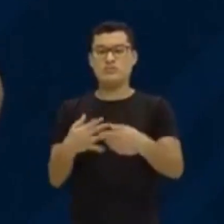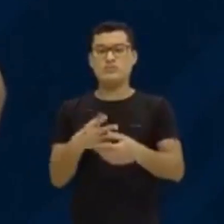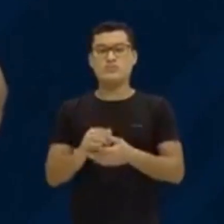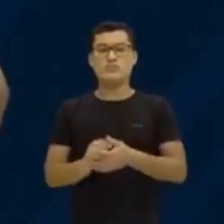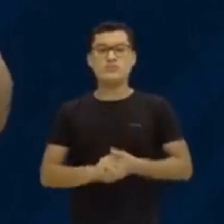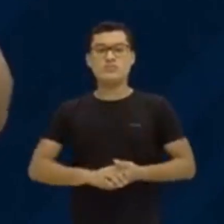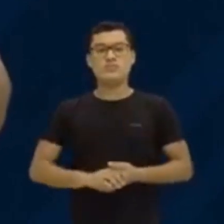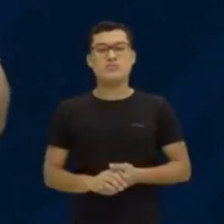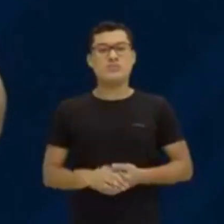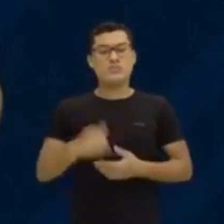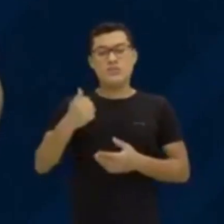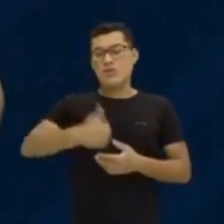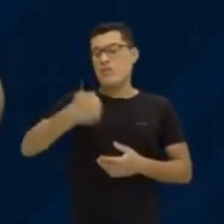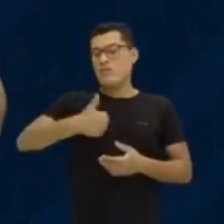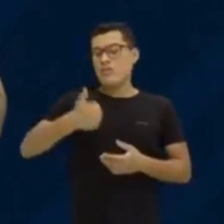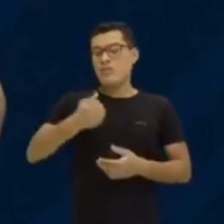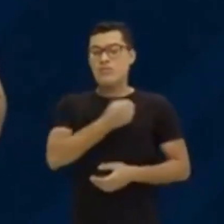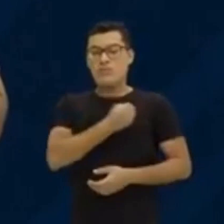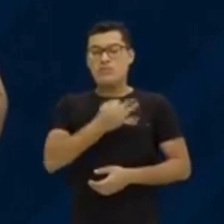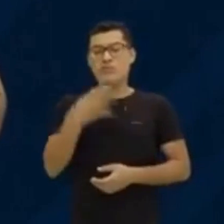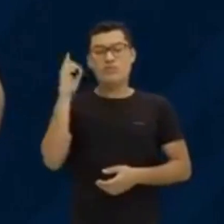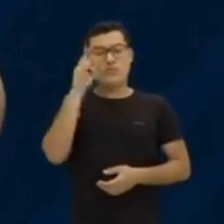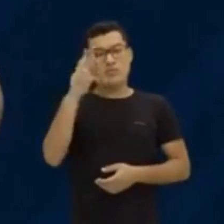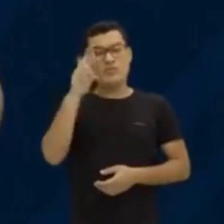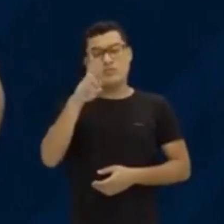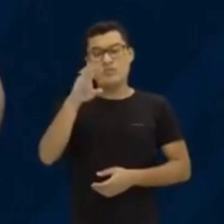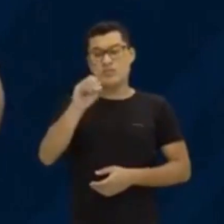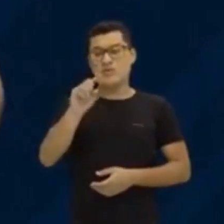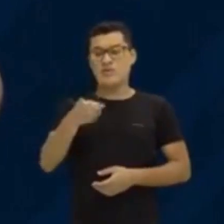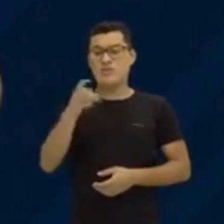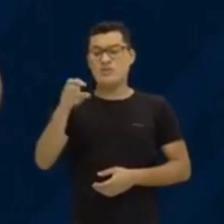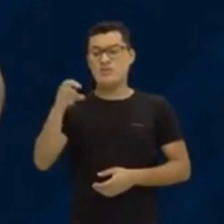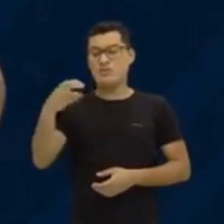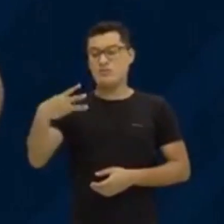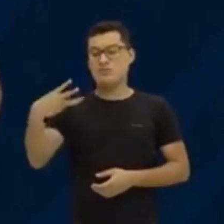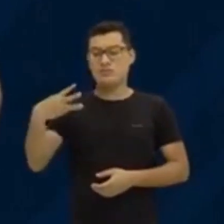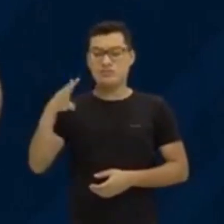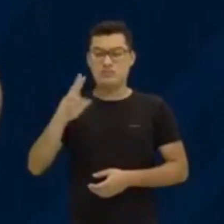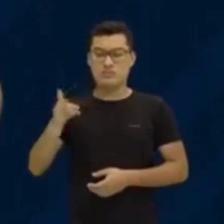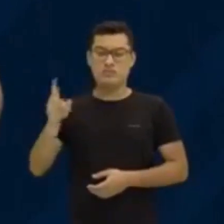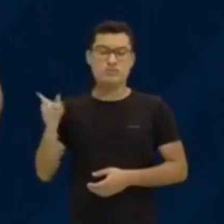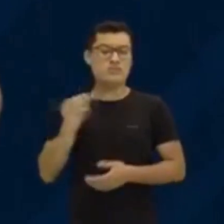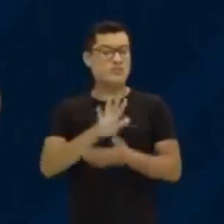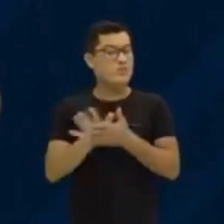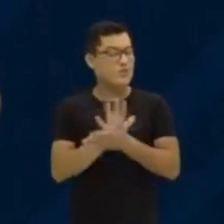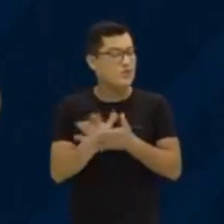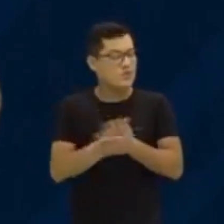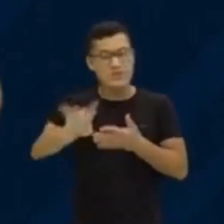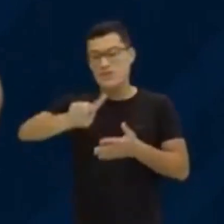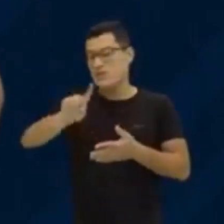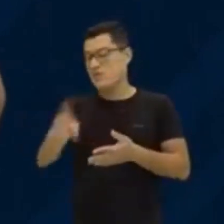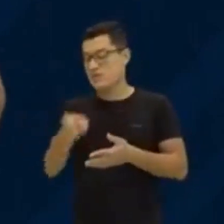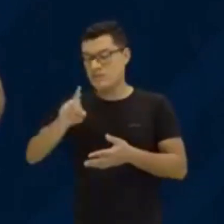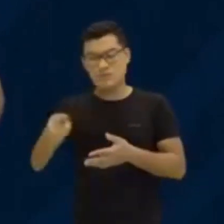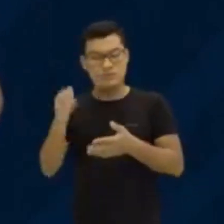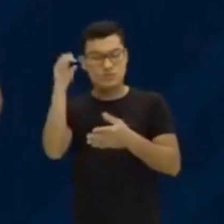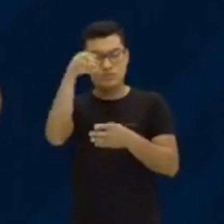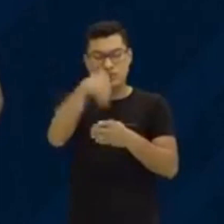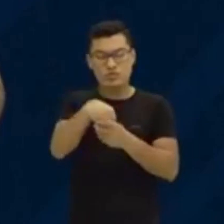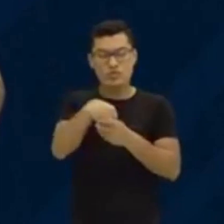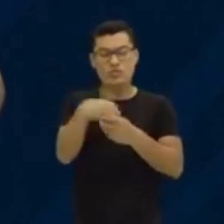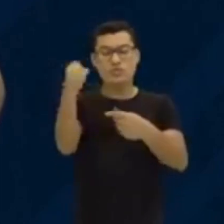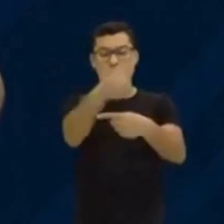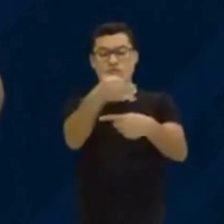se for o primeiro número, tira junto. Lembra lá do 0,003, né? Escreve aquele cara sem a vírgula, ok? Colocou a